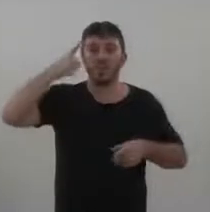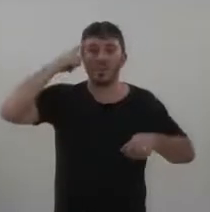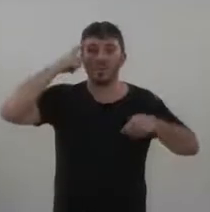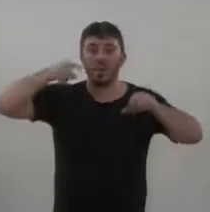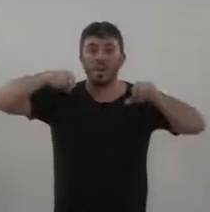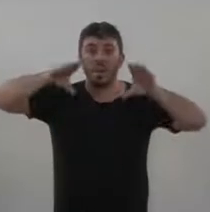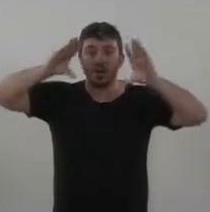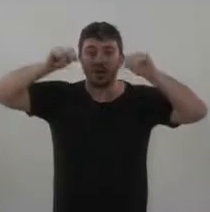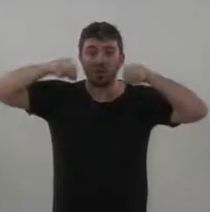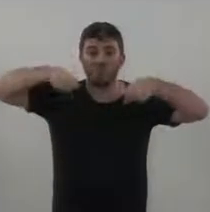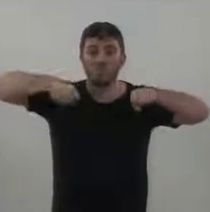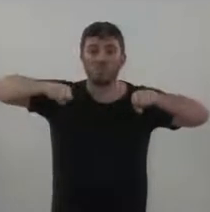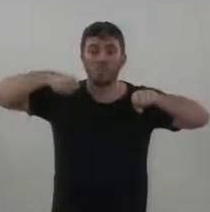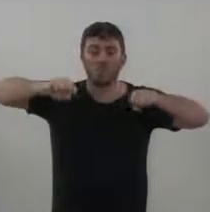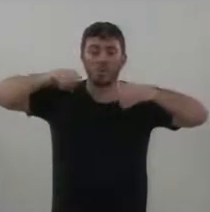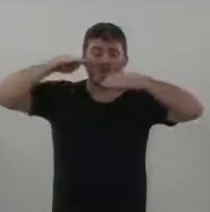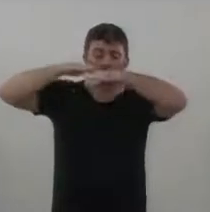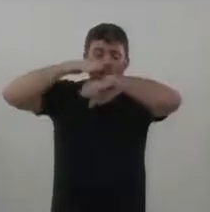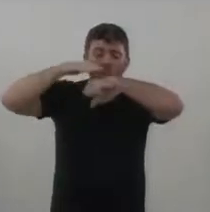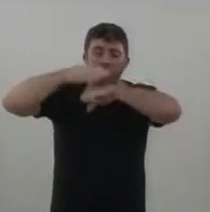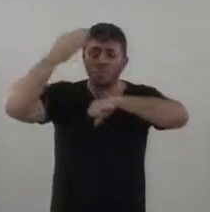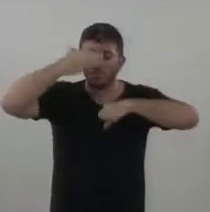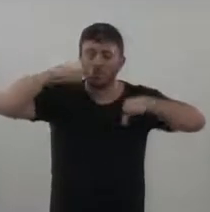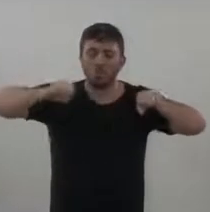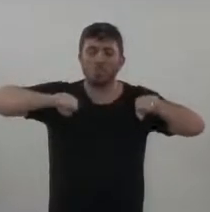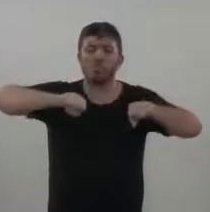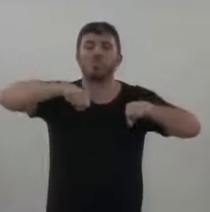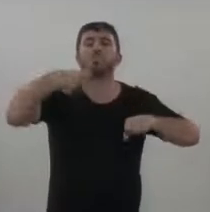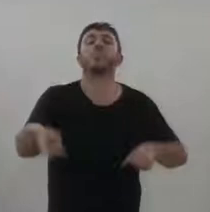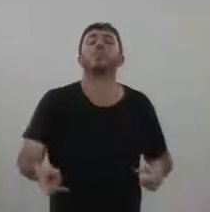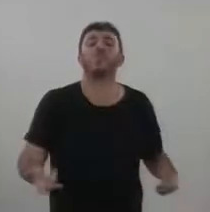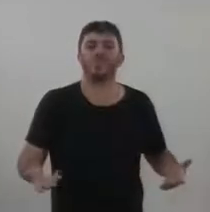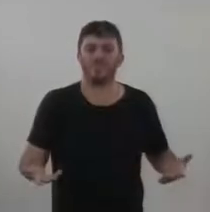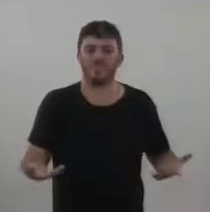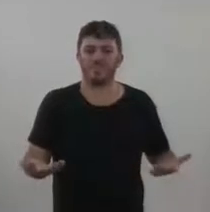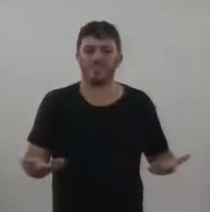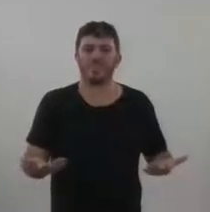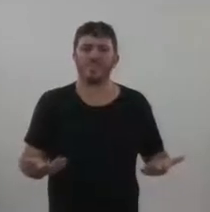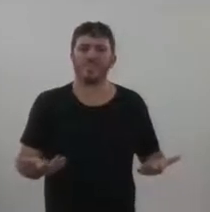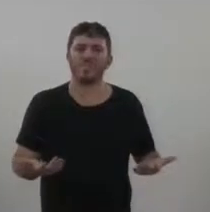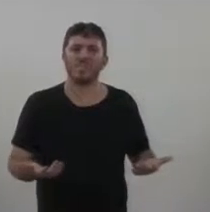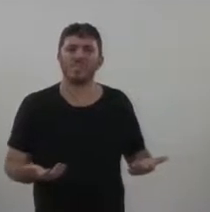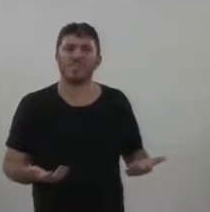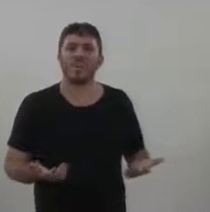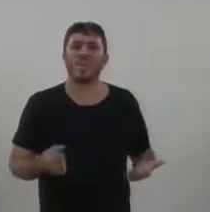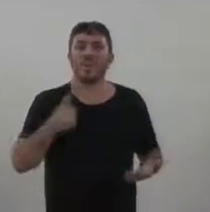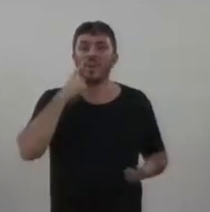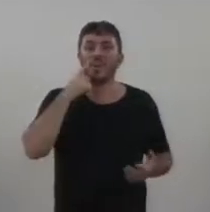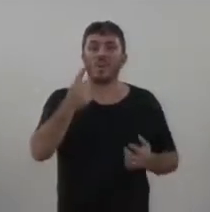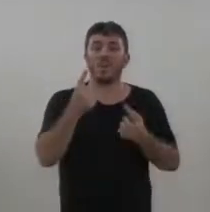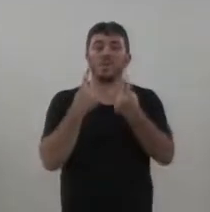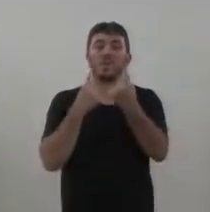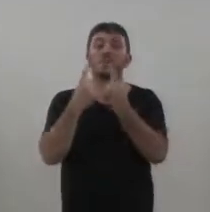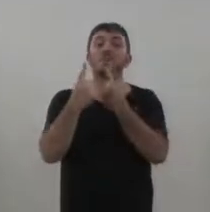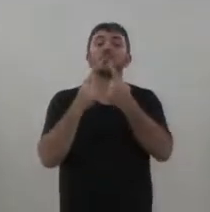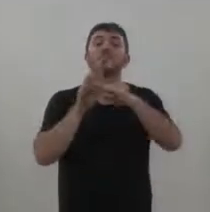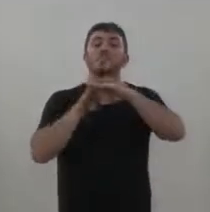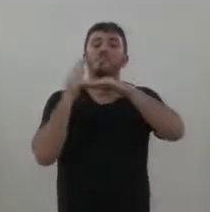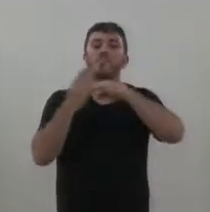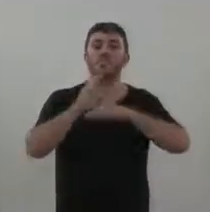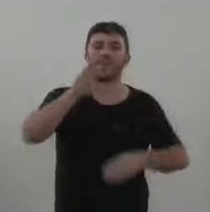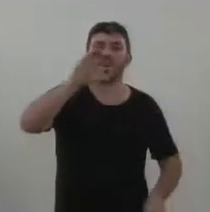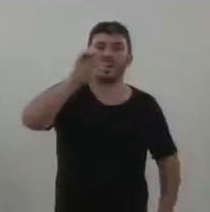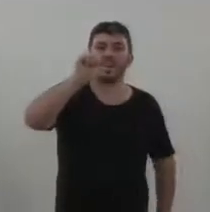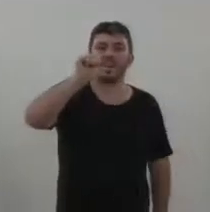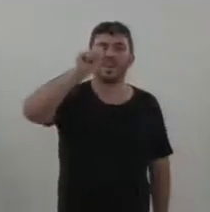à noite, cair é muito grande. Eu não sei, Soninha, se você tem o da Estrada da Capela, que é um pouco pior. Esse aqui é no Canudos,